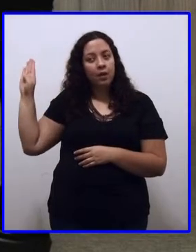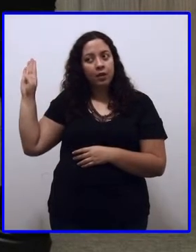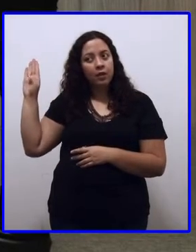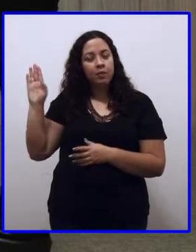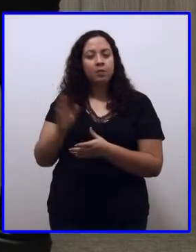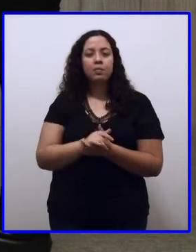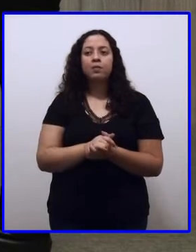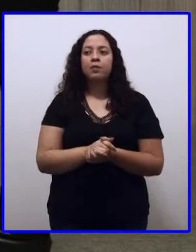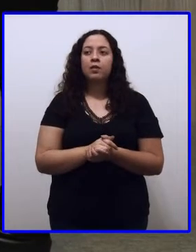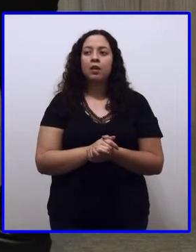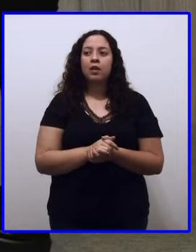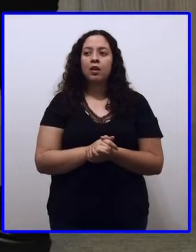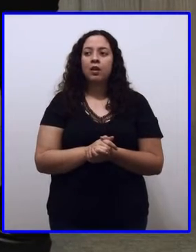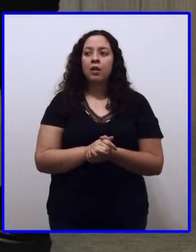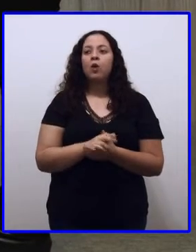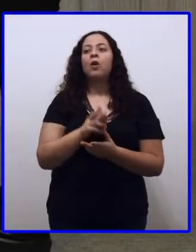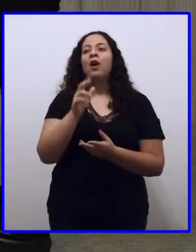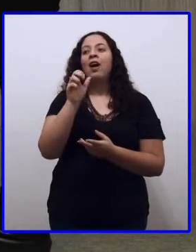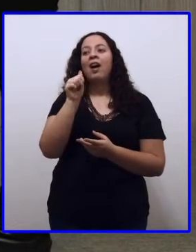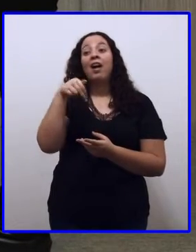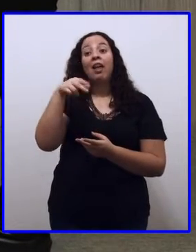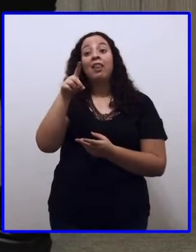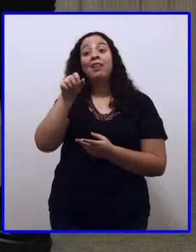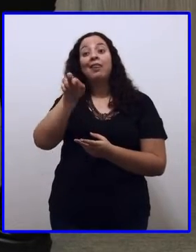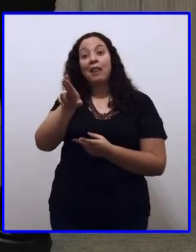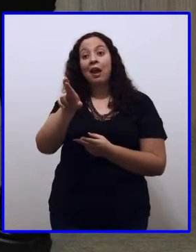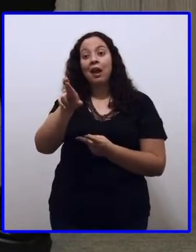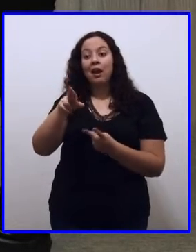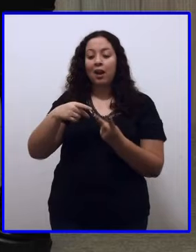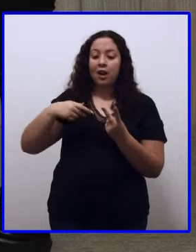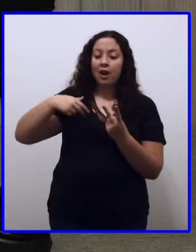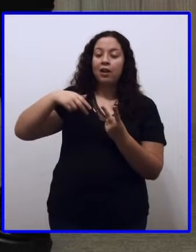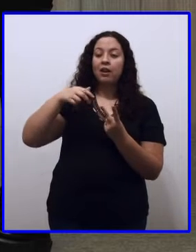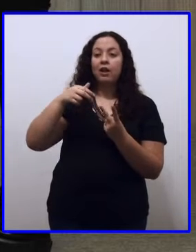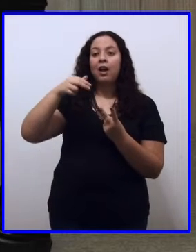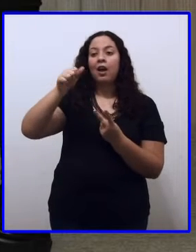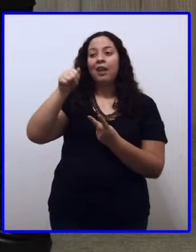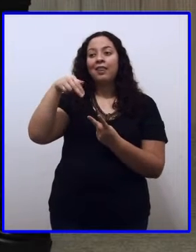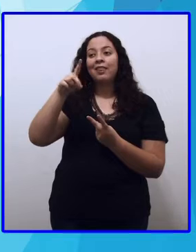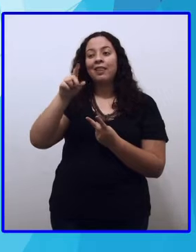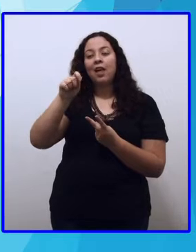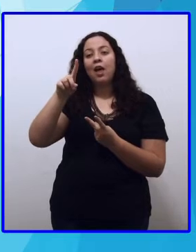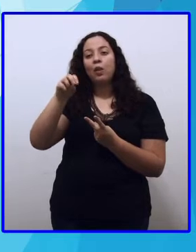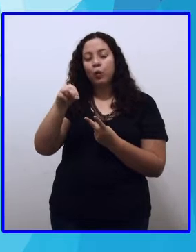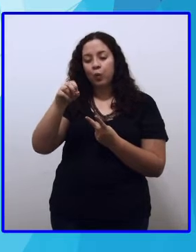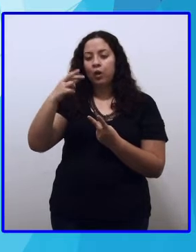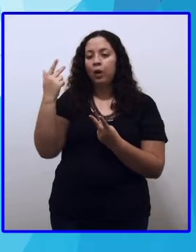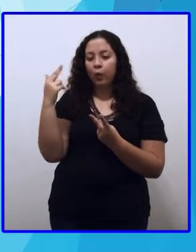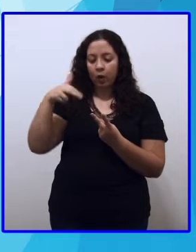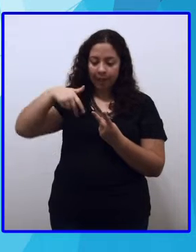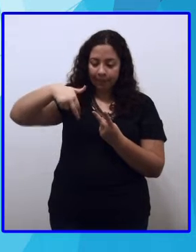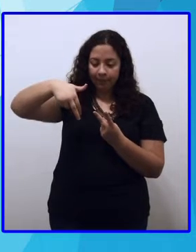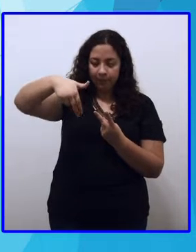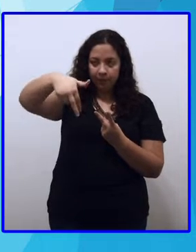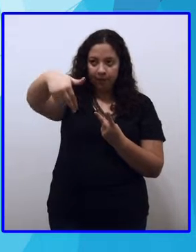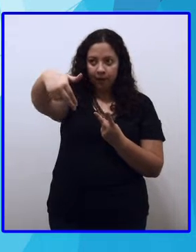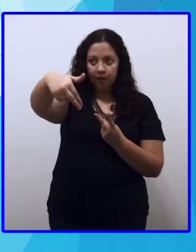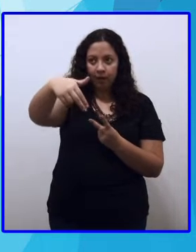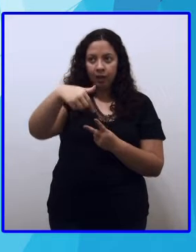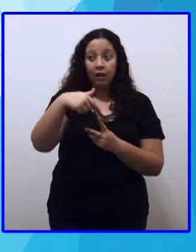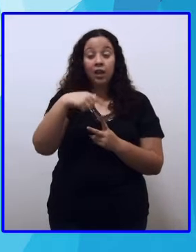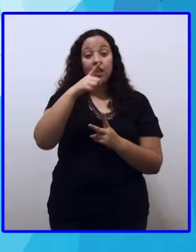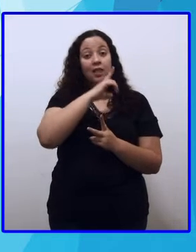Um andado vem do verbo andar. Então, ele é o verbo principal. Muito bem. E tenho, ele é o verbo